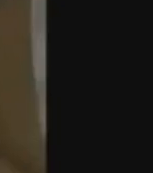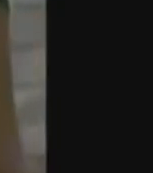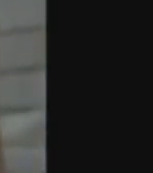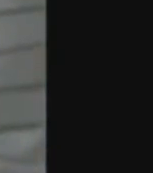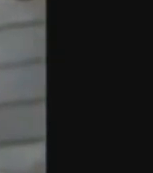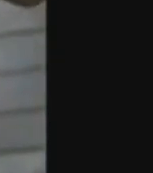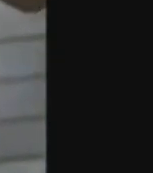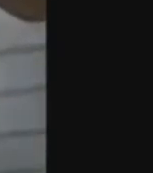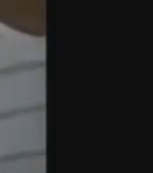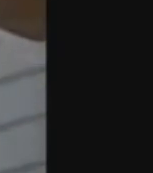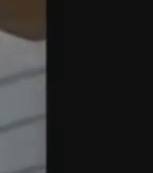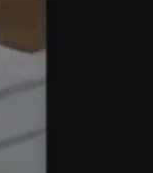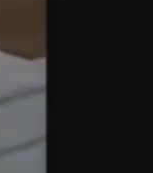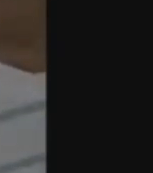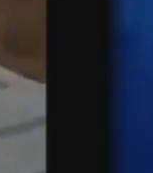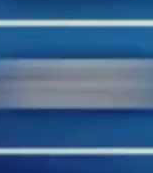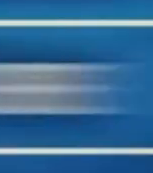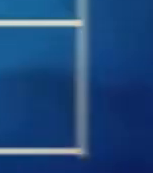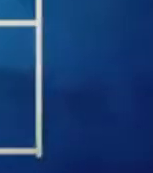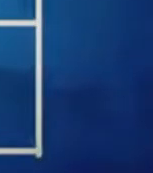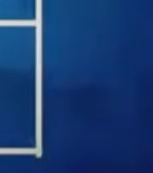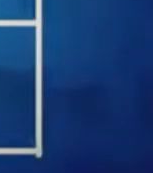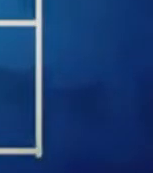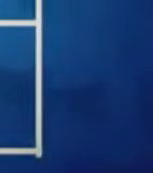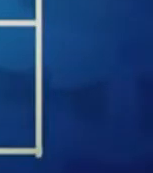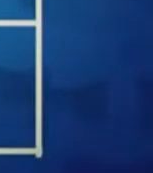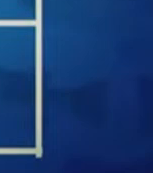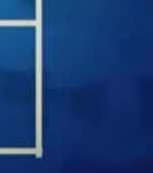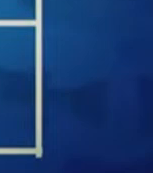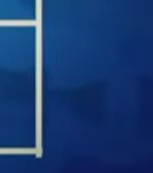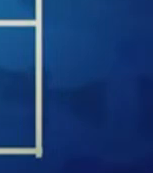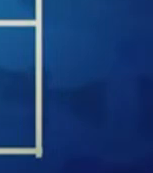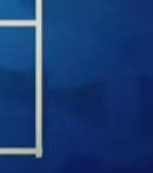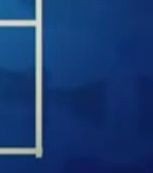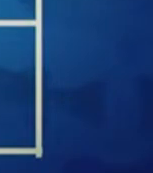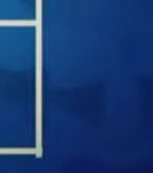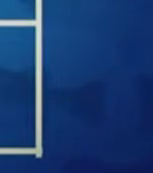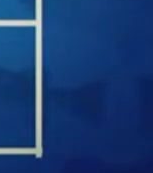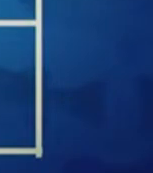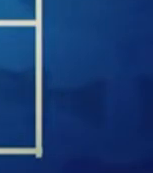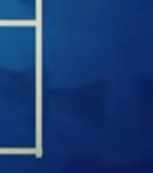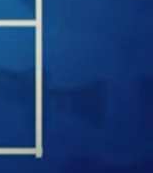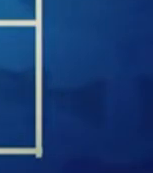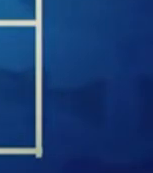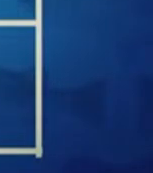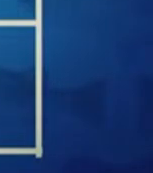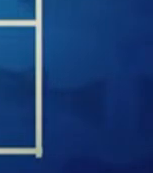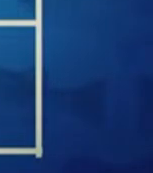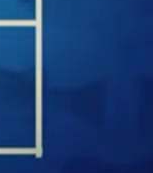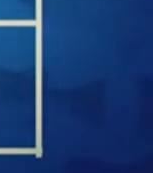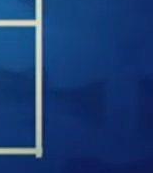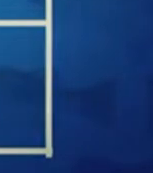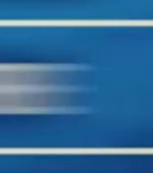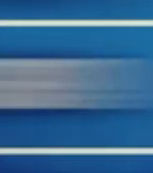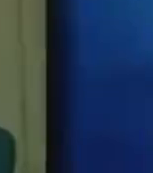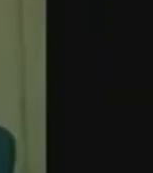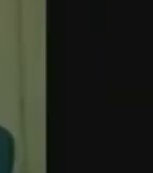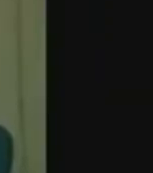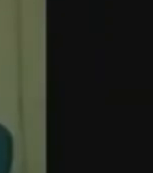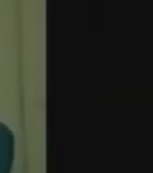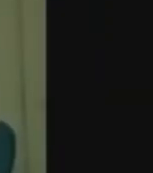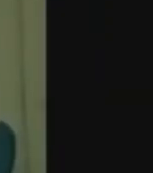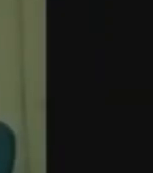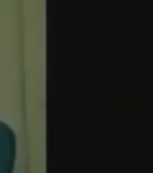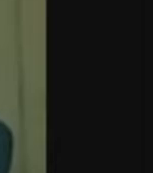vendido era aquele mesmo anunciado no balcão. Três estabelecimentos, os fiscais encontraram irregularidades. Por exemplo,